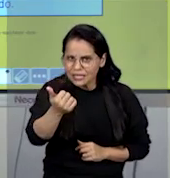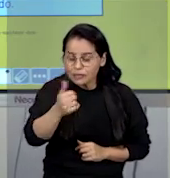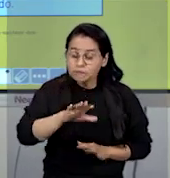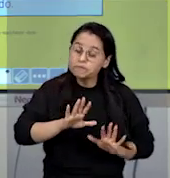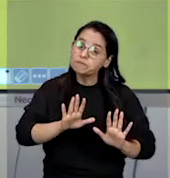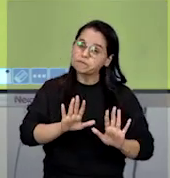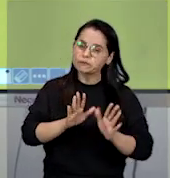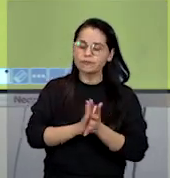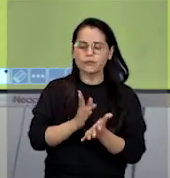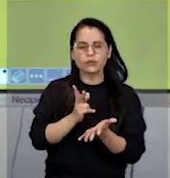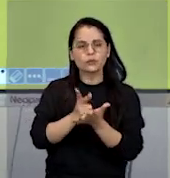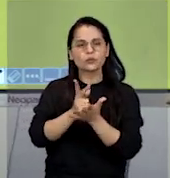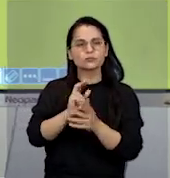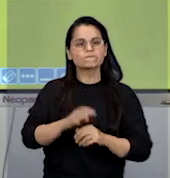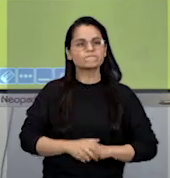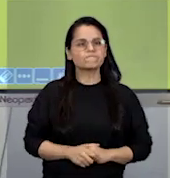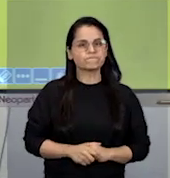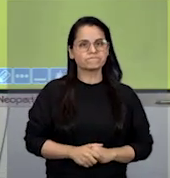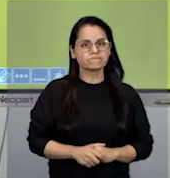Vamos seguir aqui, olha.